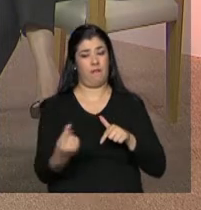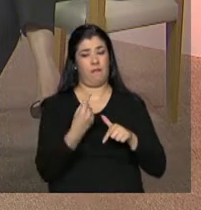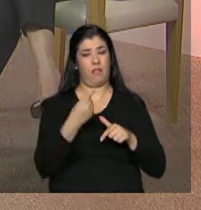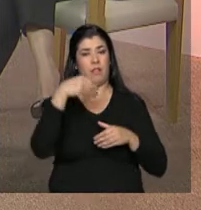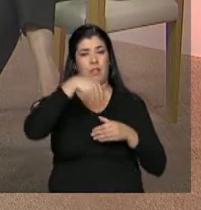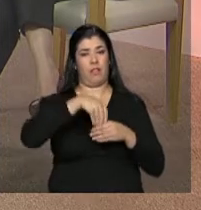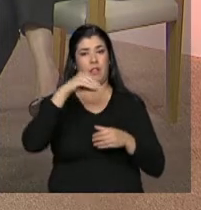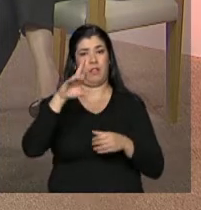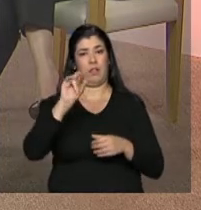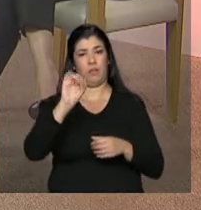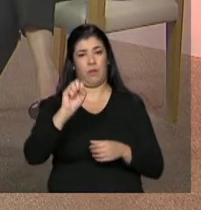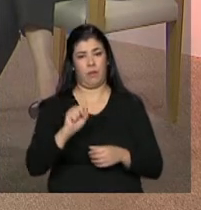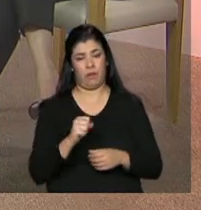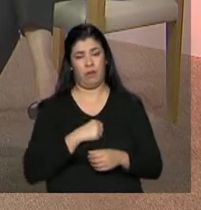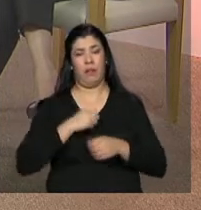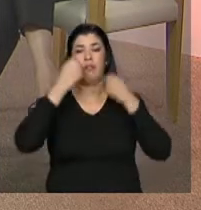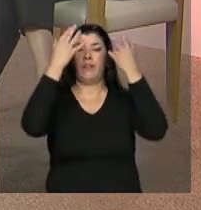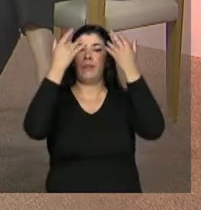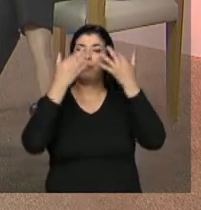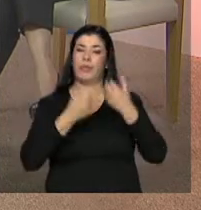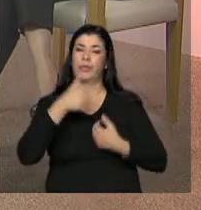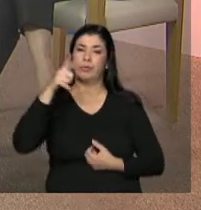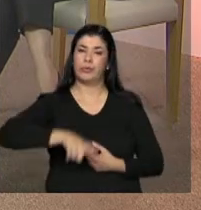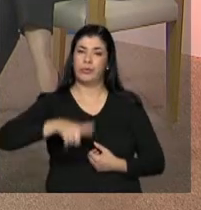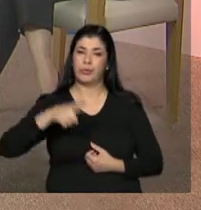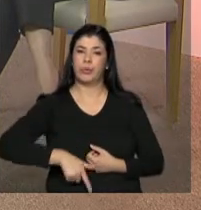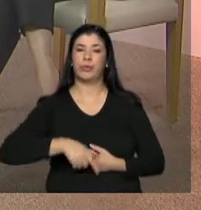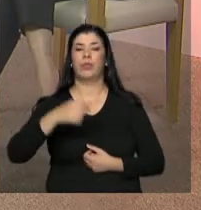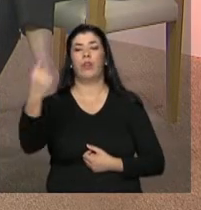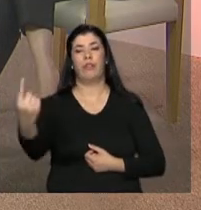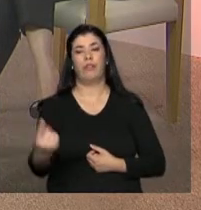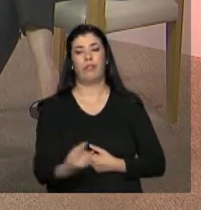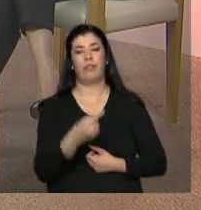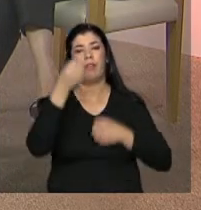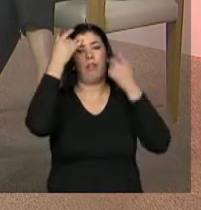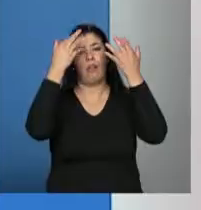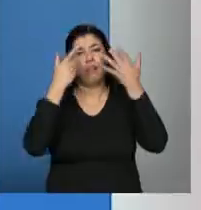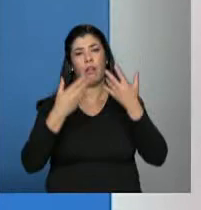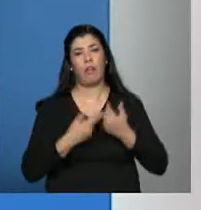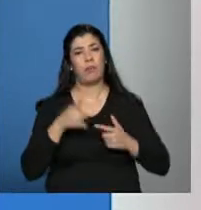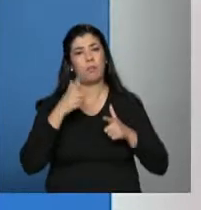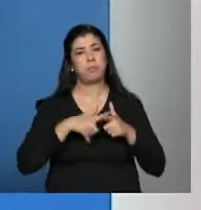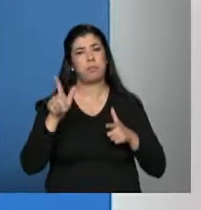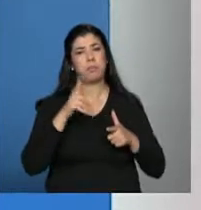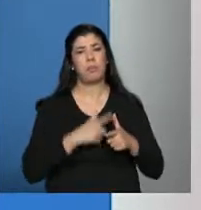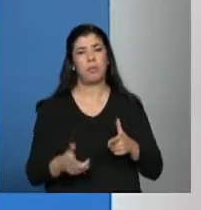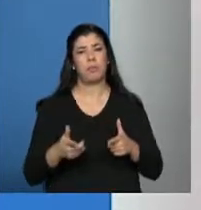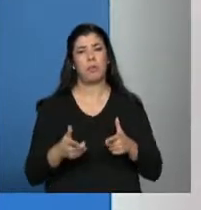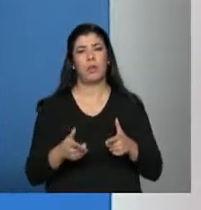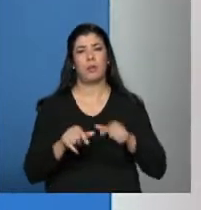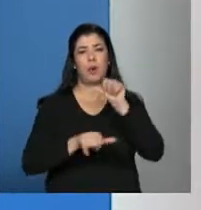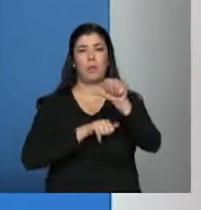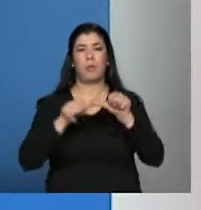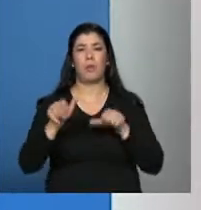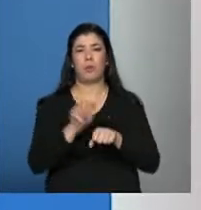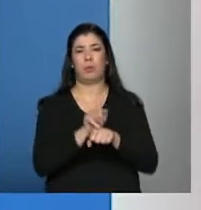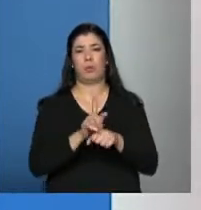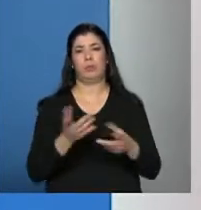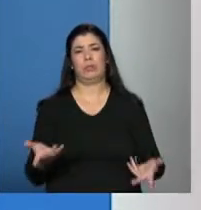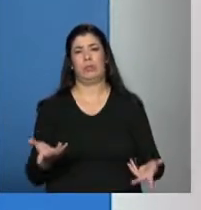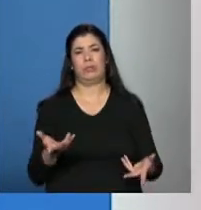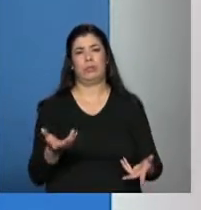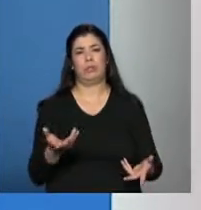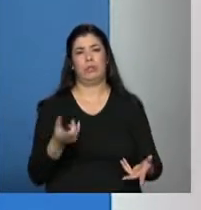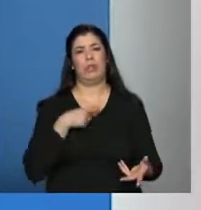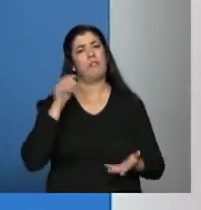contar uma história, uma mesma história, expor suas dores, então, não é interessante isso, não é